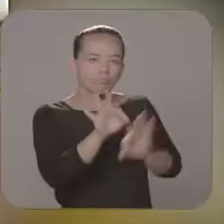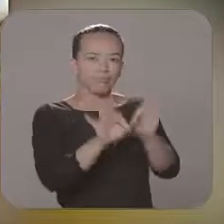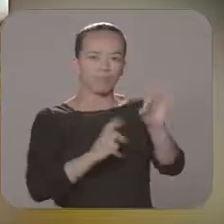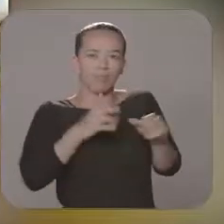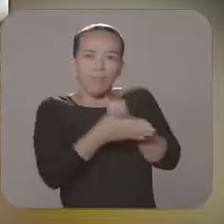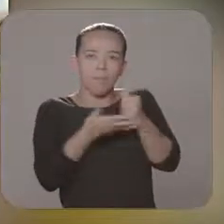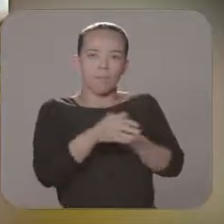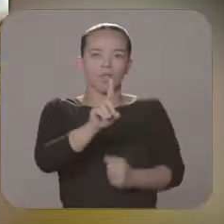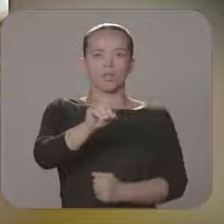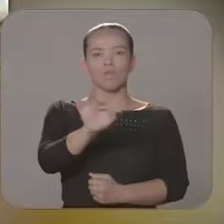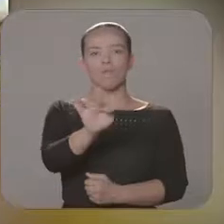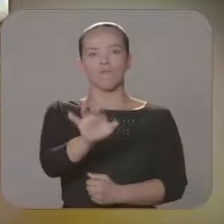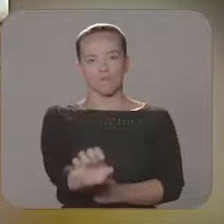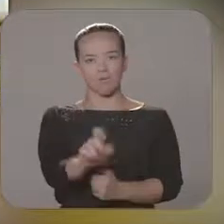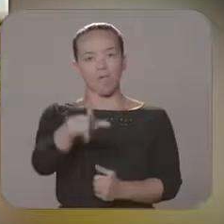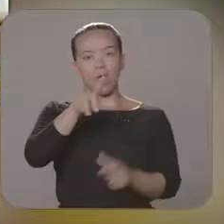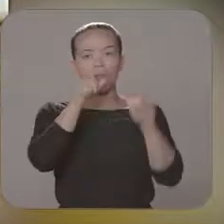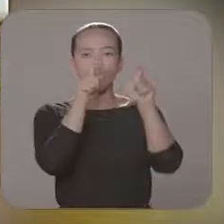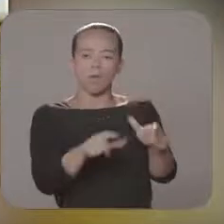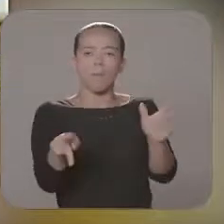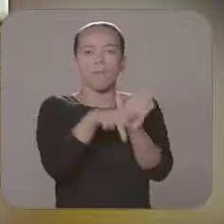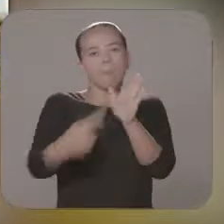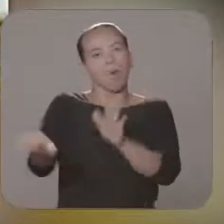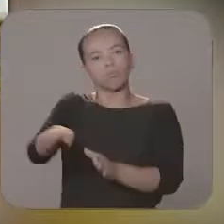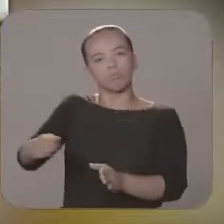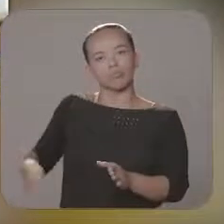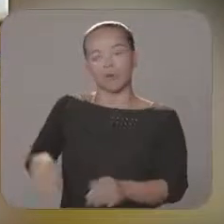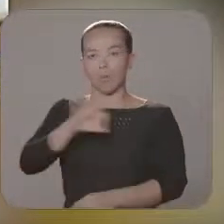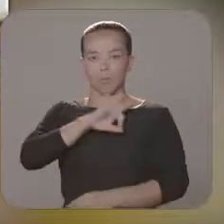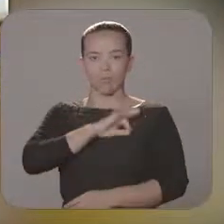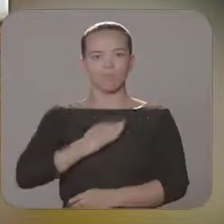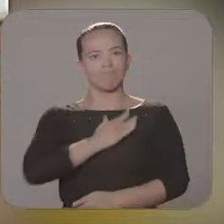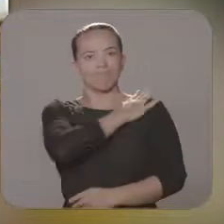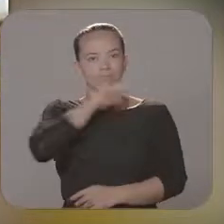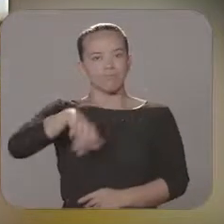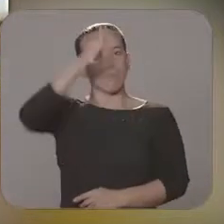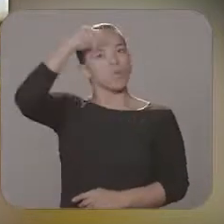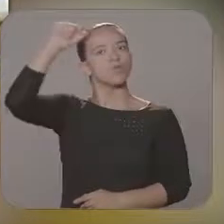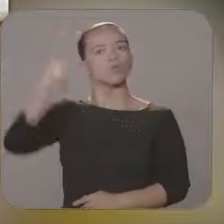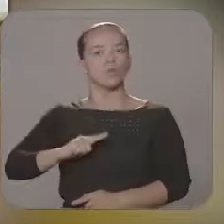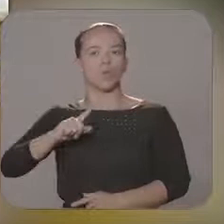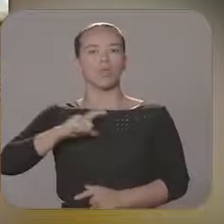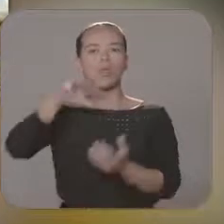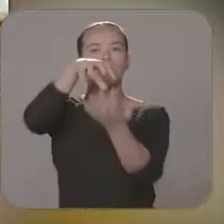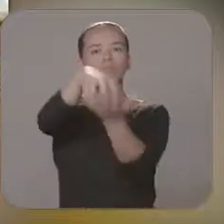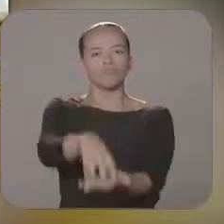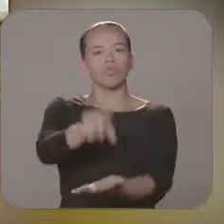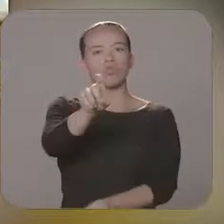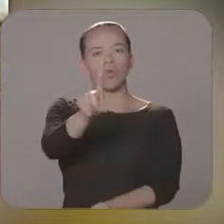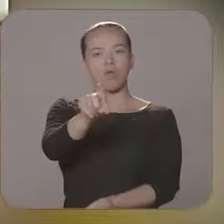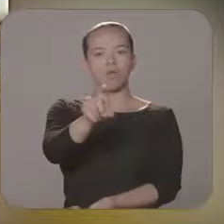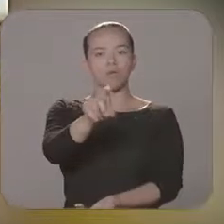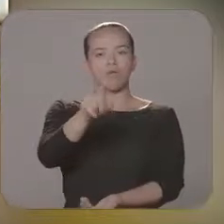baseado na DOF, que o Departamento de Operações de Fronteira, da Polícia Militar de Mato Grosso do Sul, sediado na cidade de